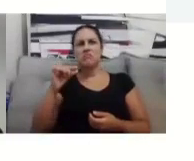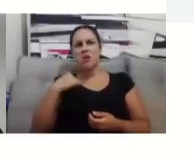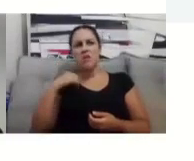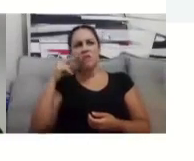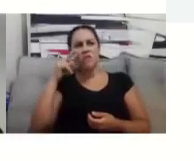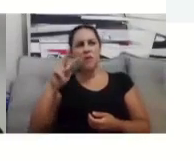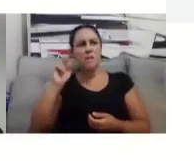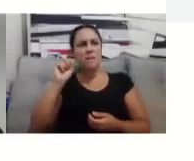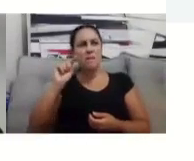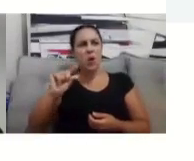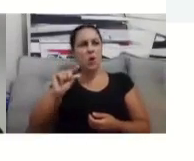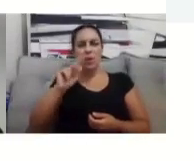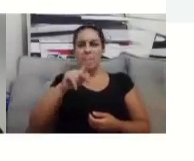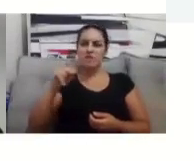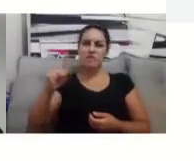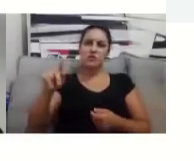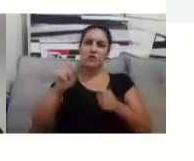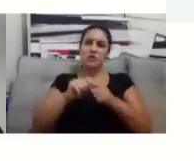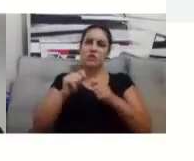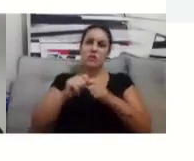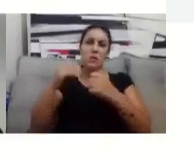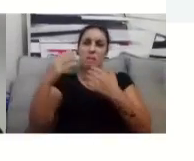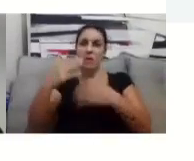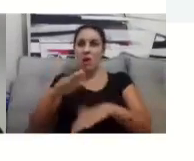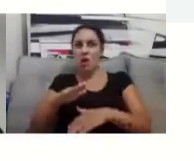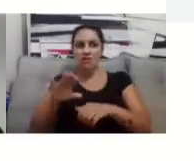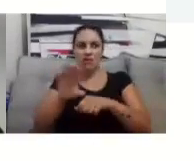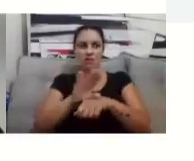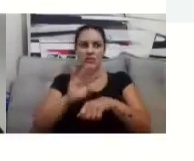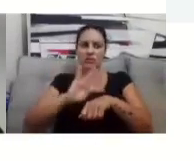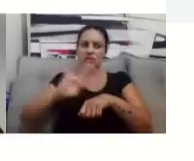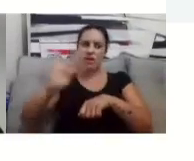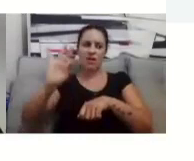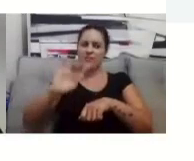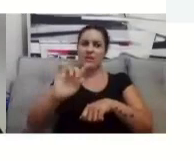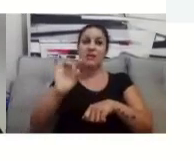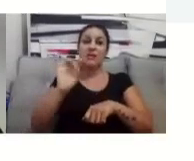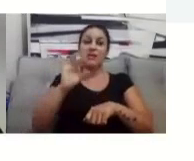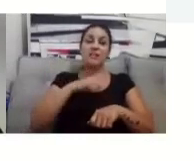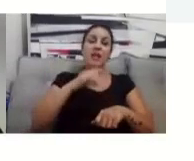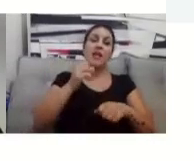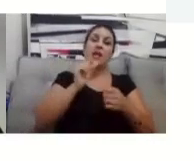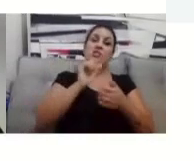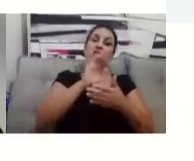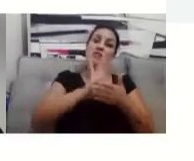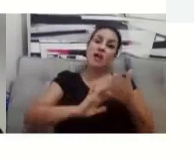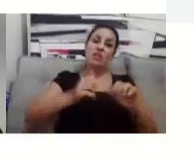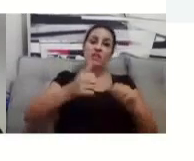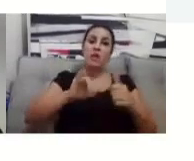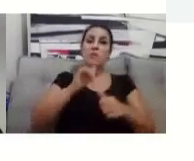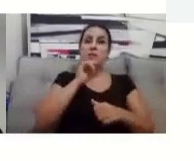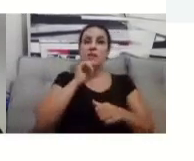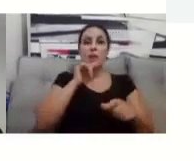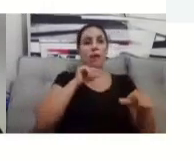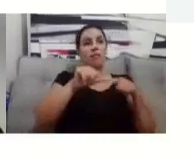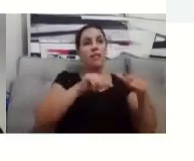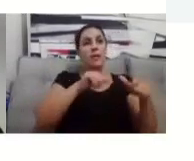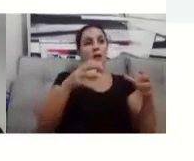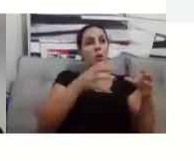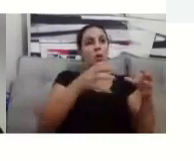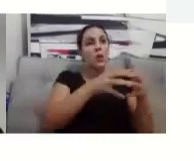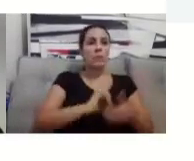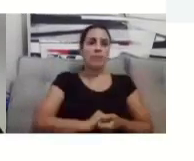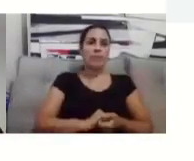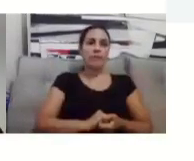tipos de atividades avaliativas, tá bom? Trabalho em grupo, fóruns de discussões,